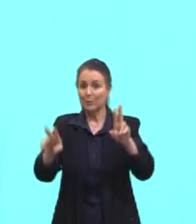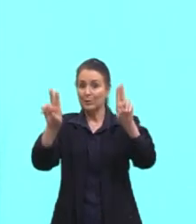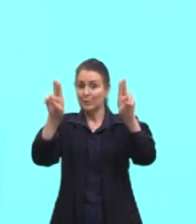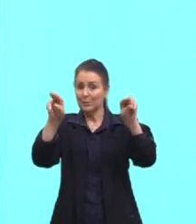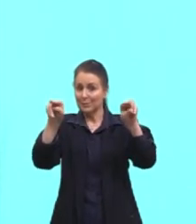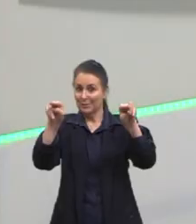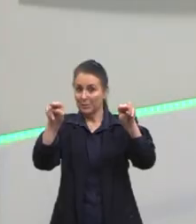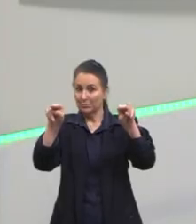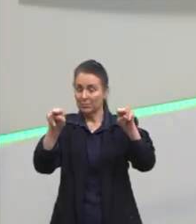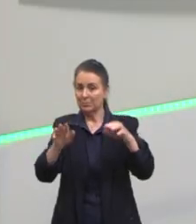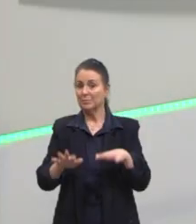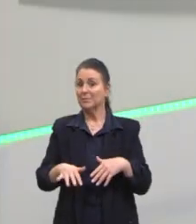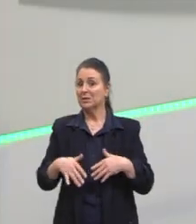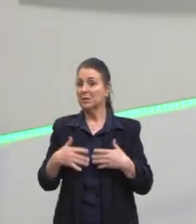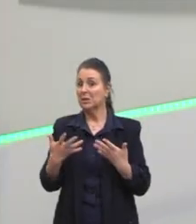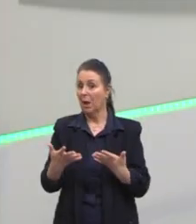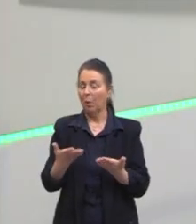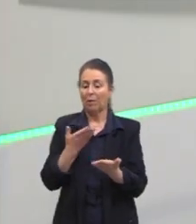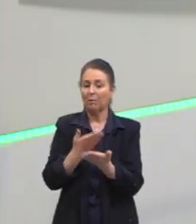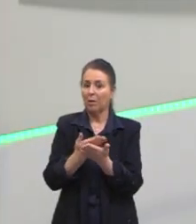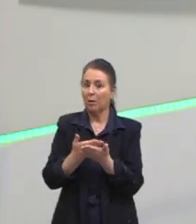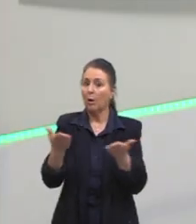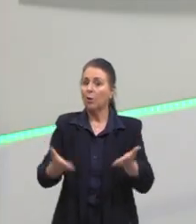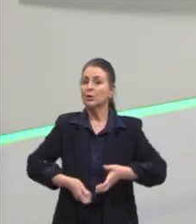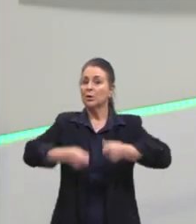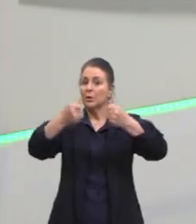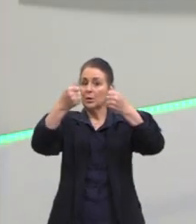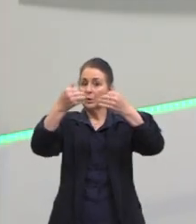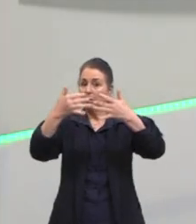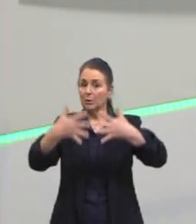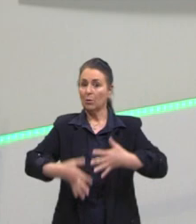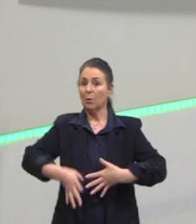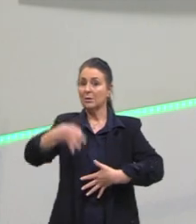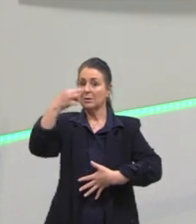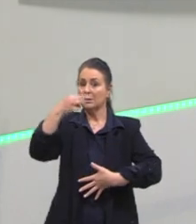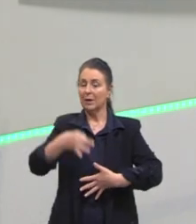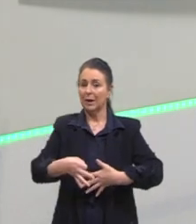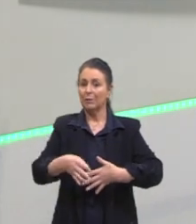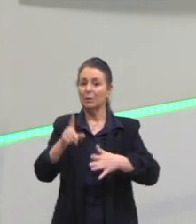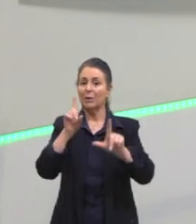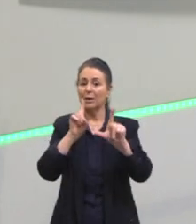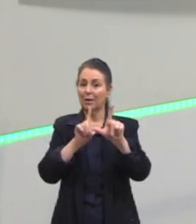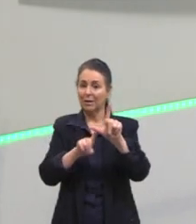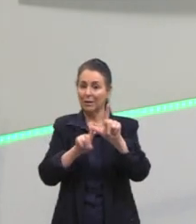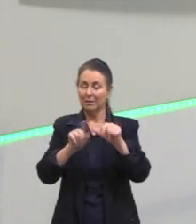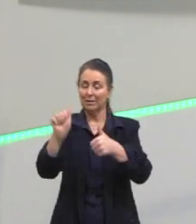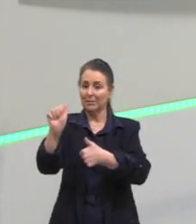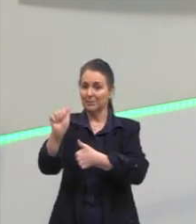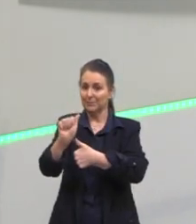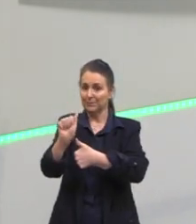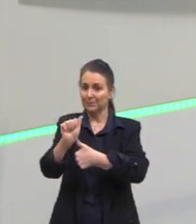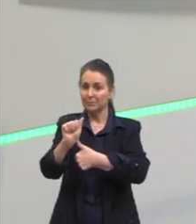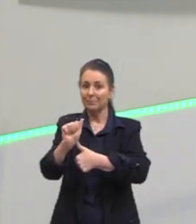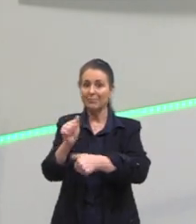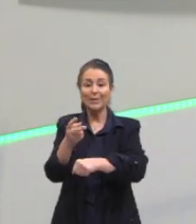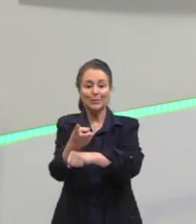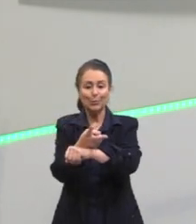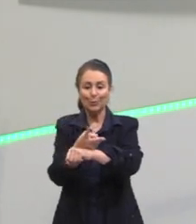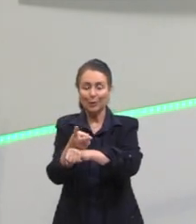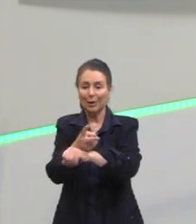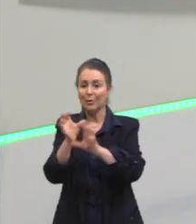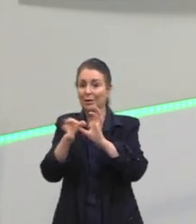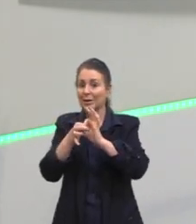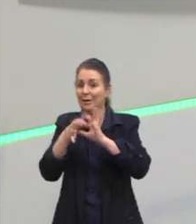Bom, como nós falamos aqui ao longo da nossa aula, a alternativa correta é a alternativa A. Buscaram